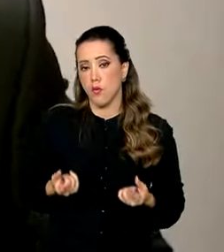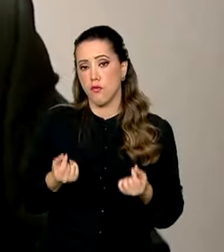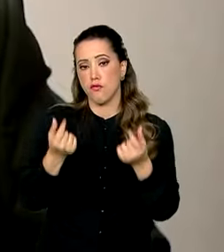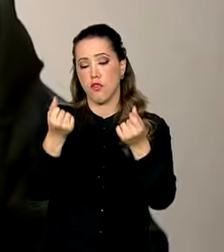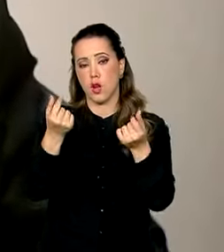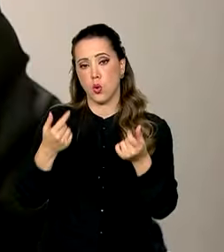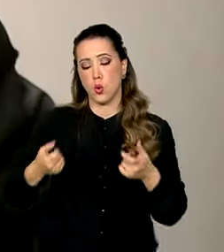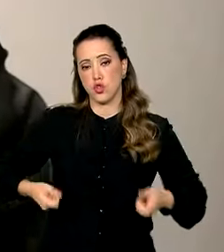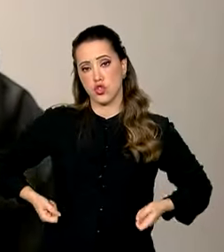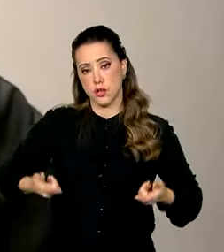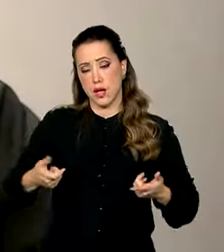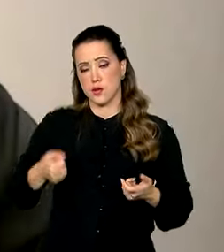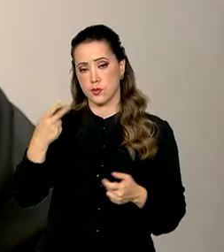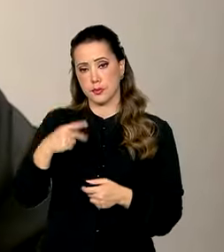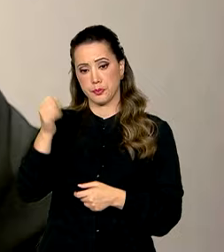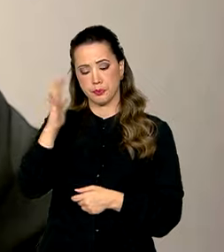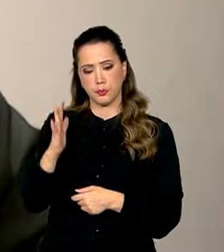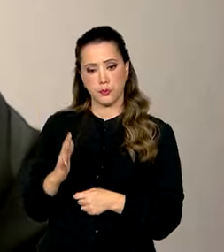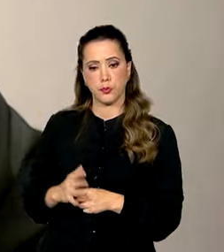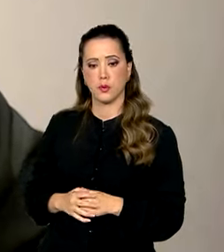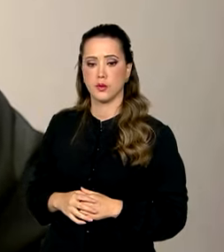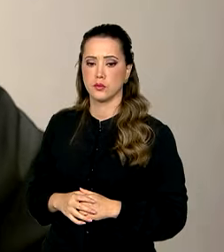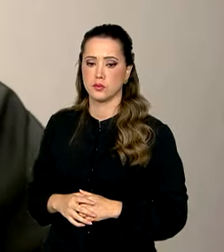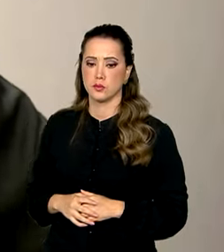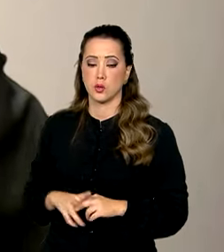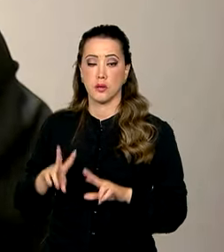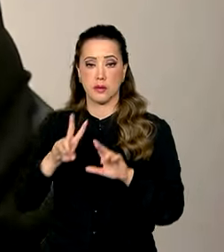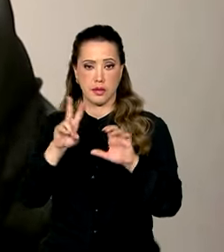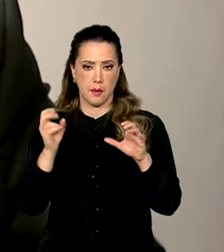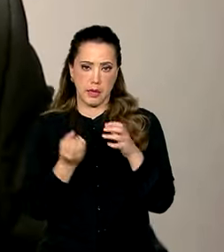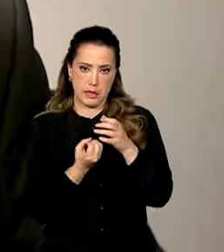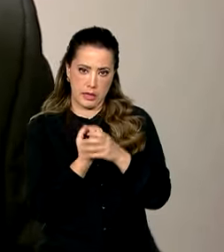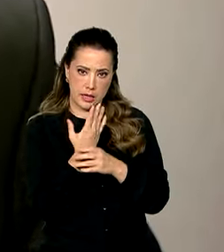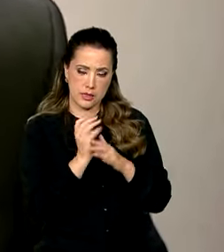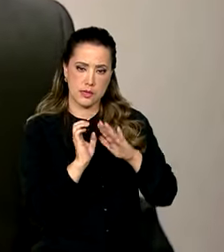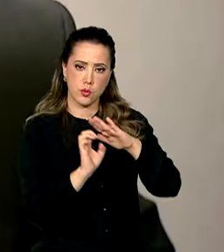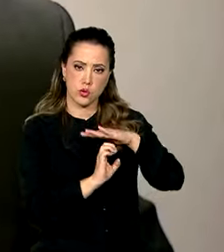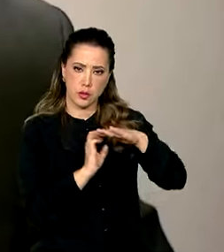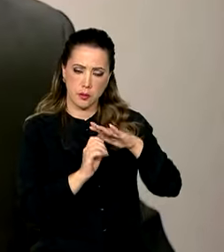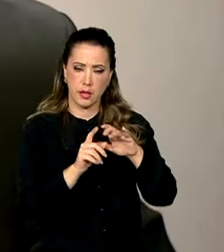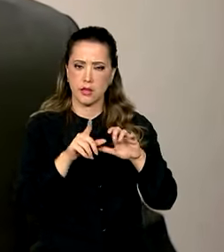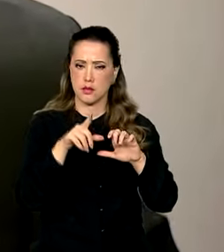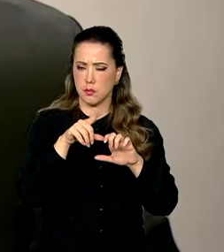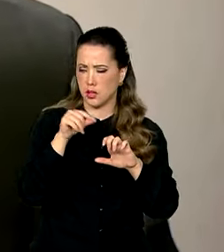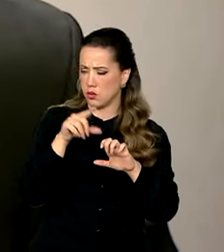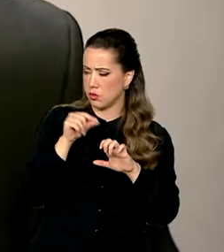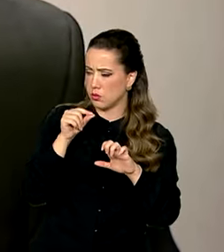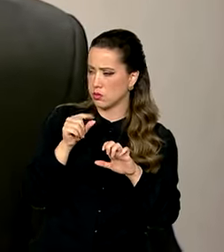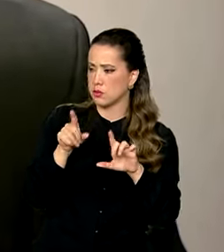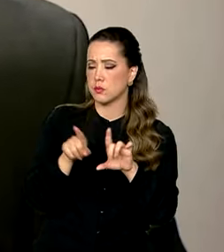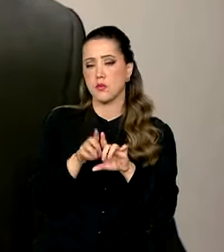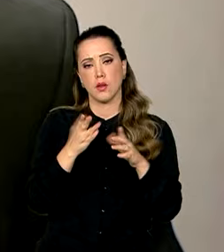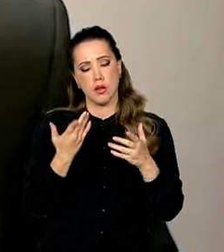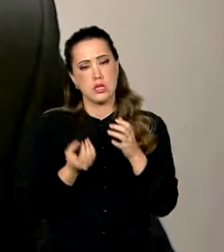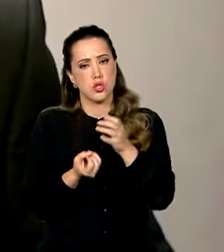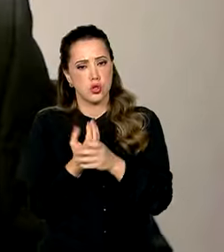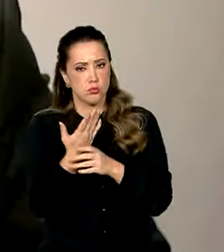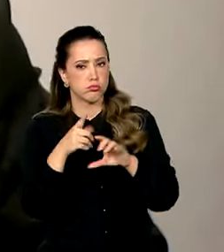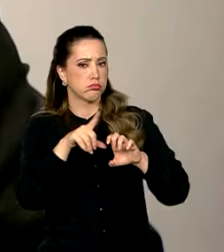Brasil. A questão do empreendedorismo, de você estimular a atividade empreendedora,